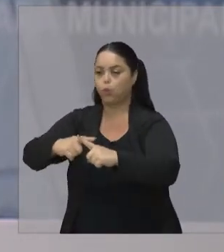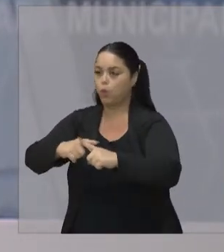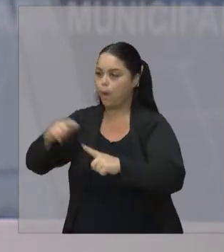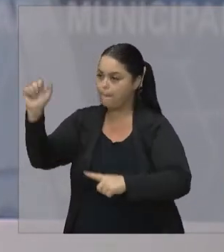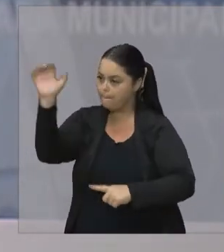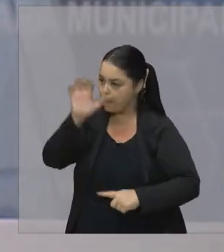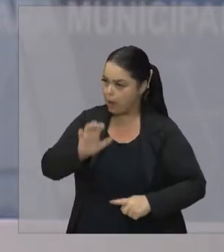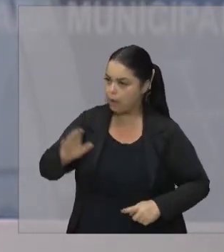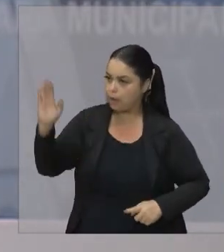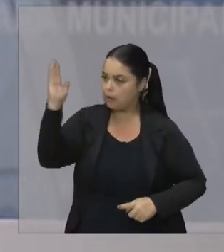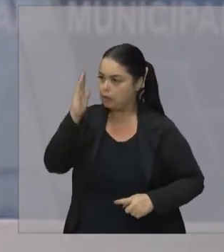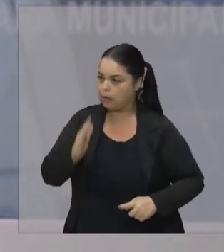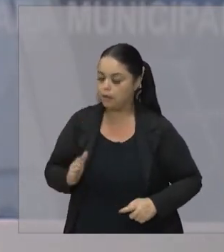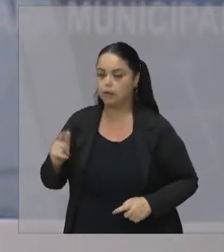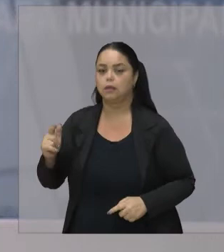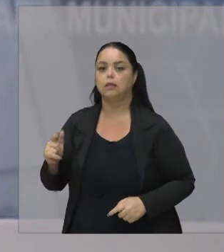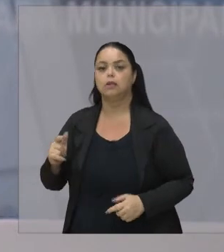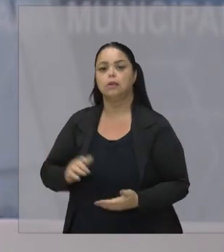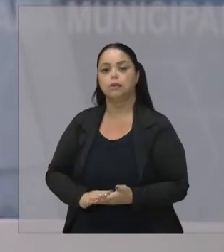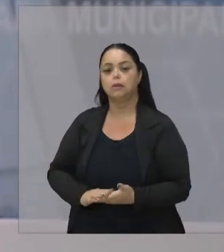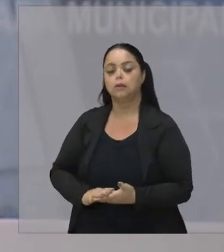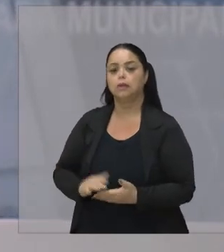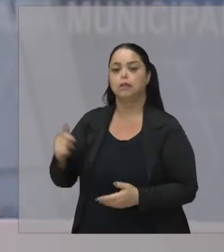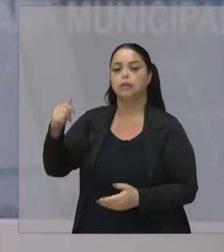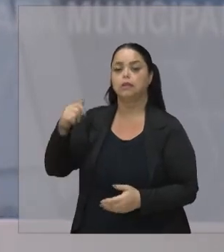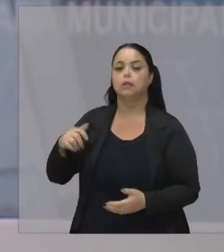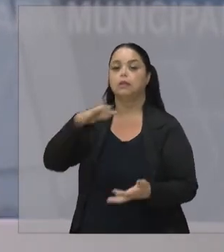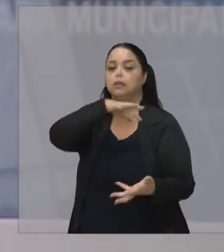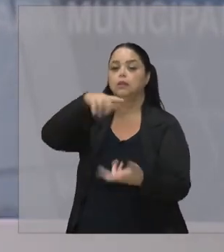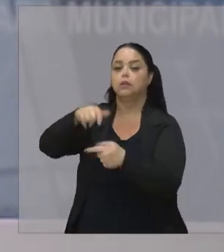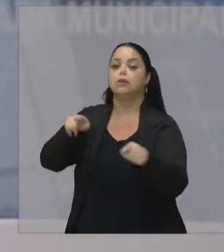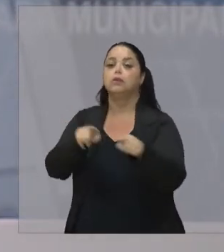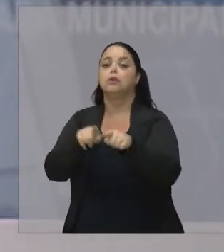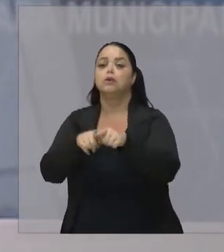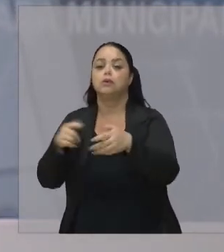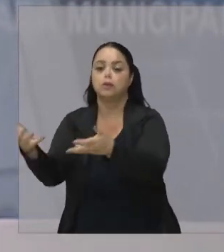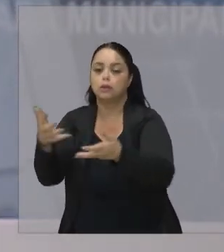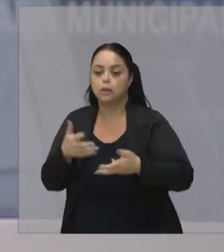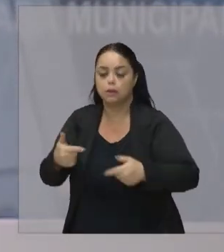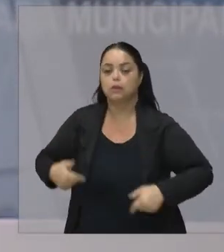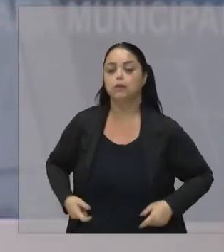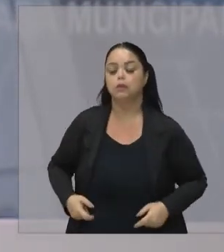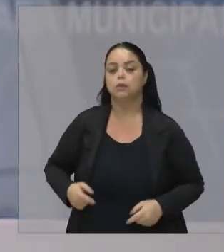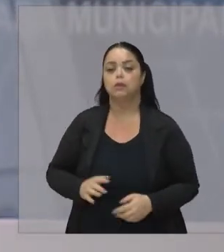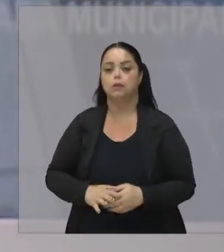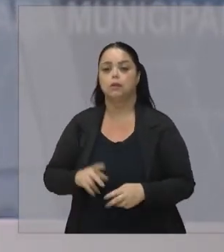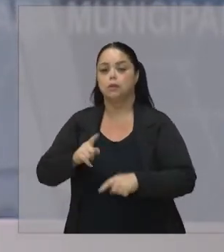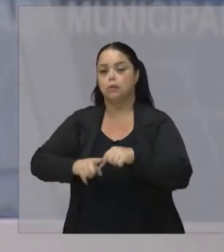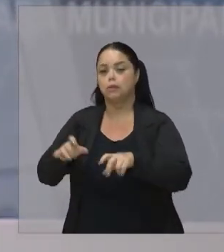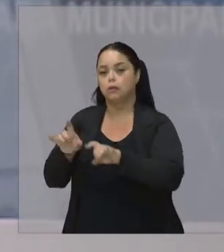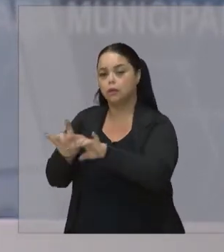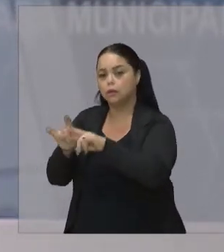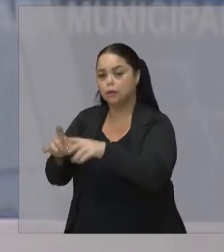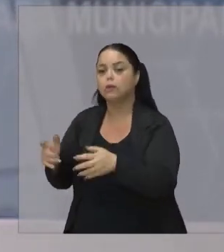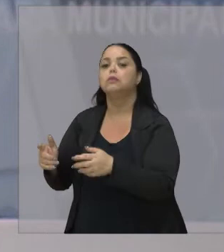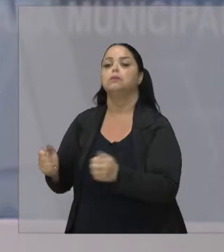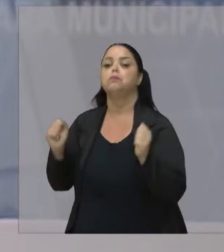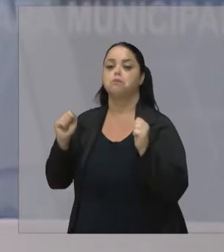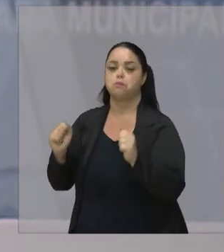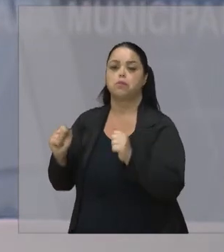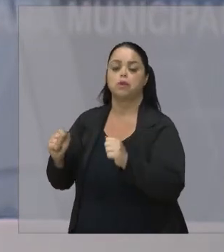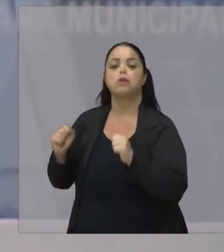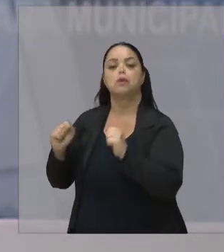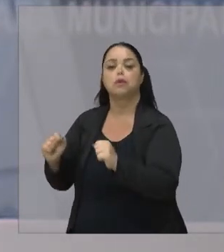Quem sabe a gente chegue A receber uma competição Internacional também aqui A gente tem um corpo técnico Muito favorável para isso